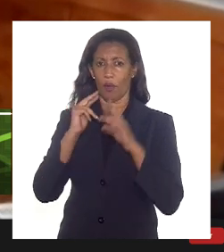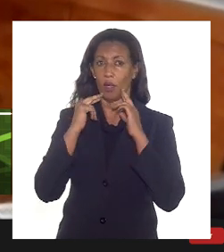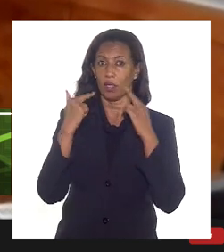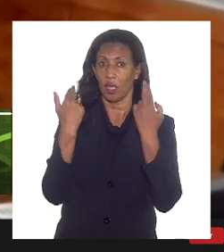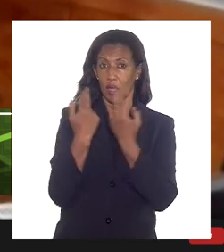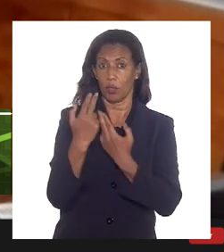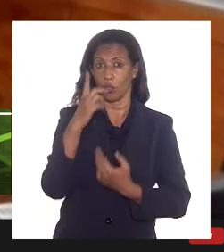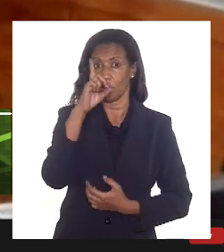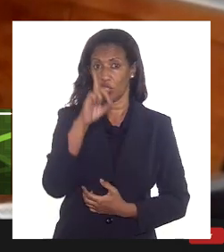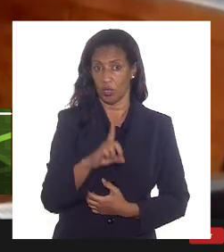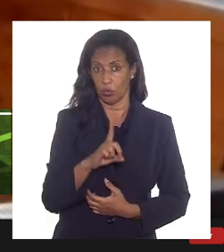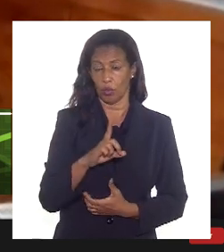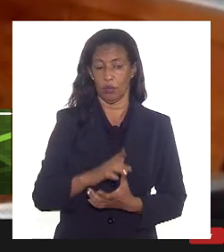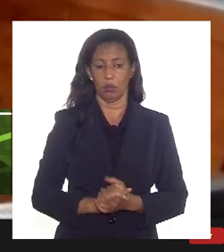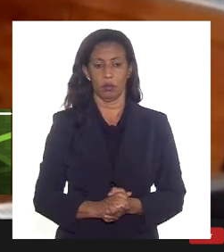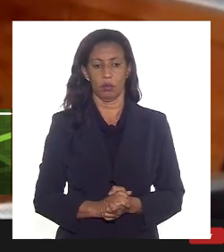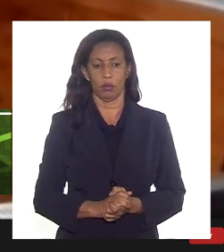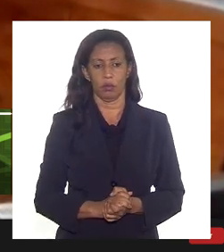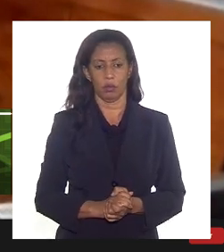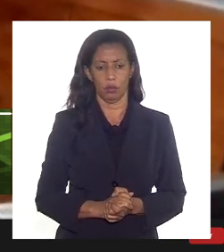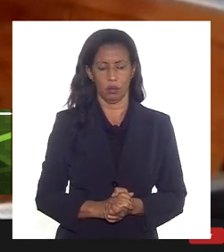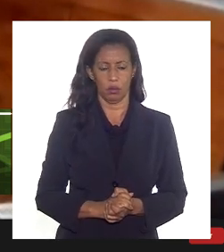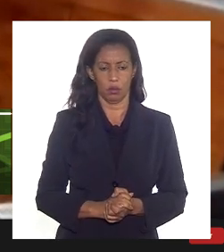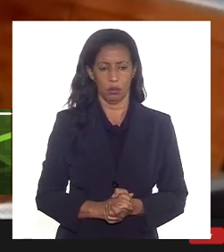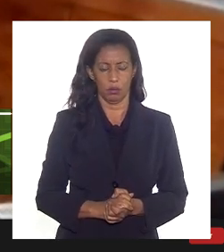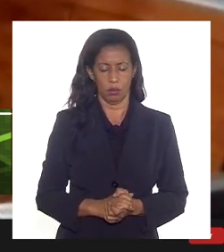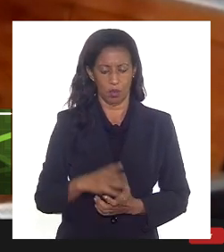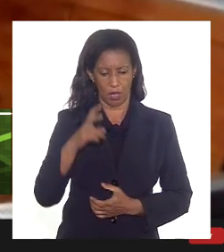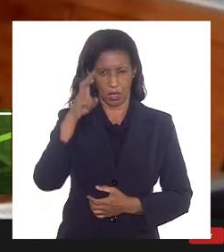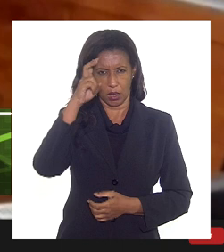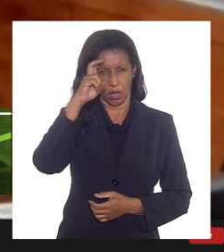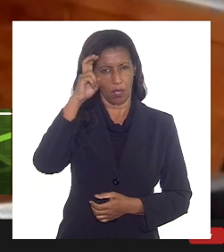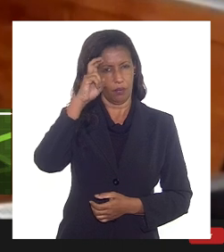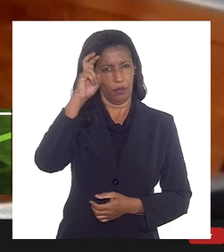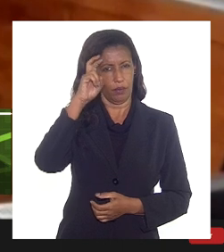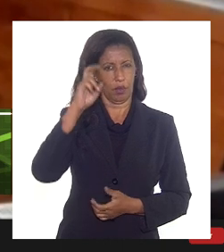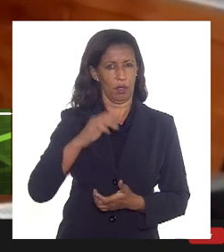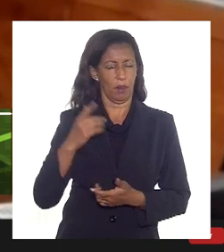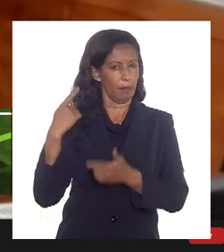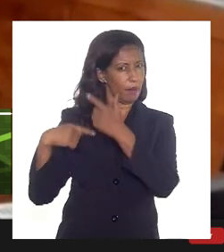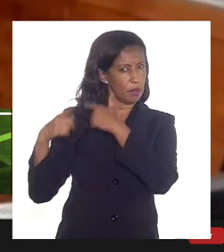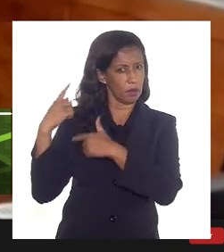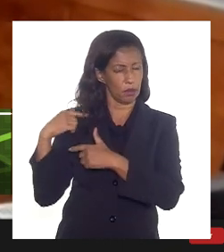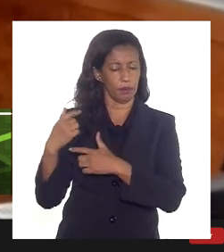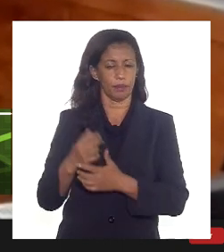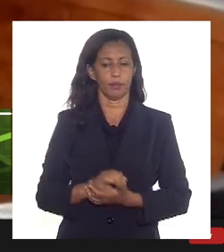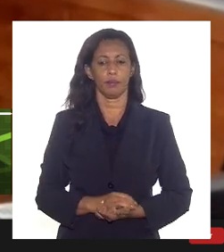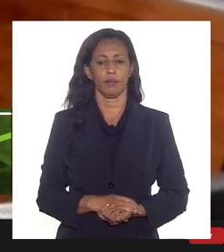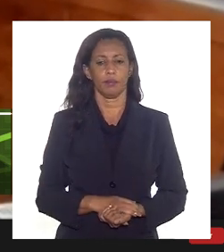de diretoria colegiada na quinta-feira passada.